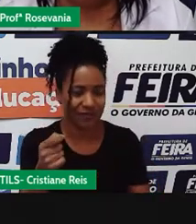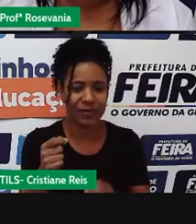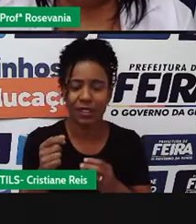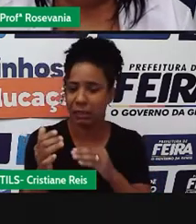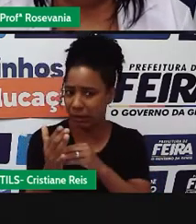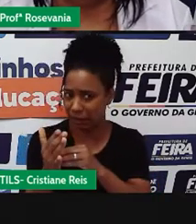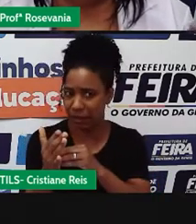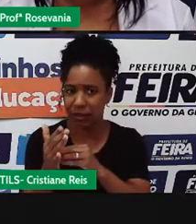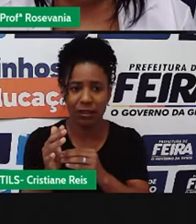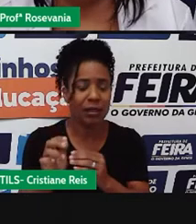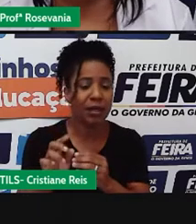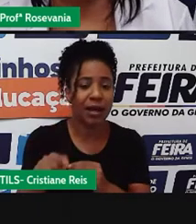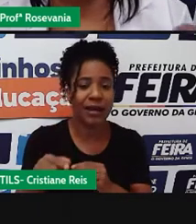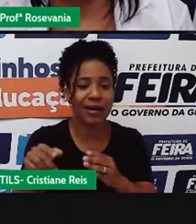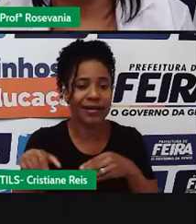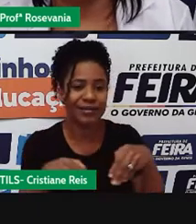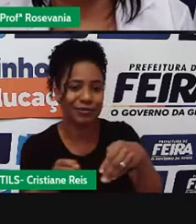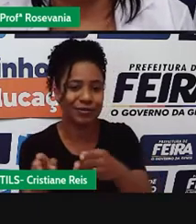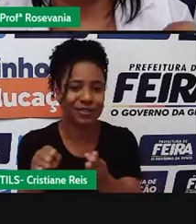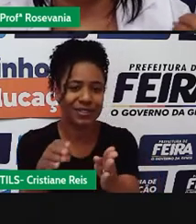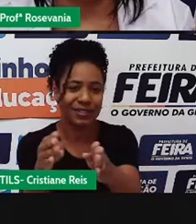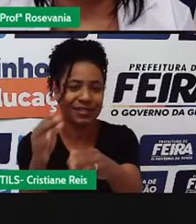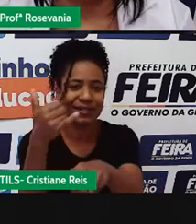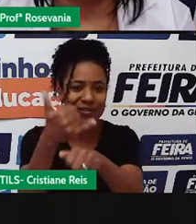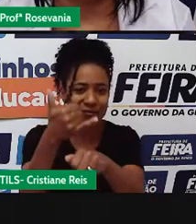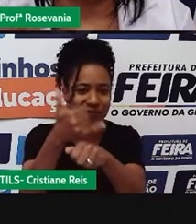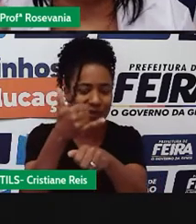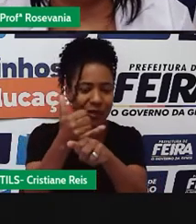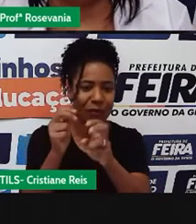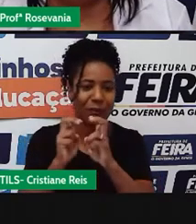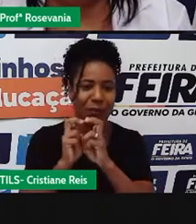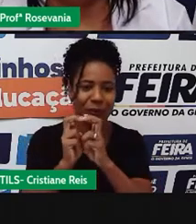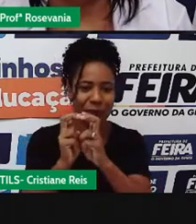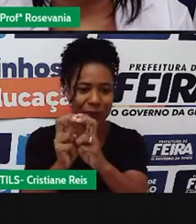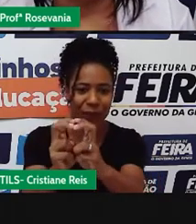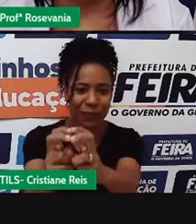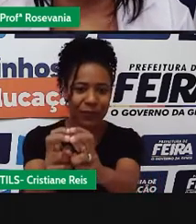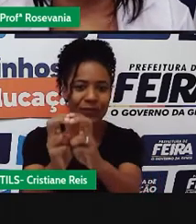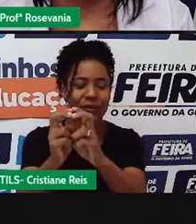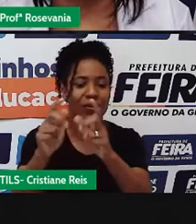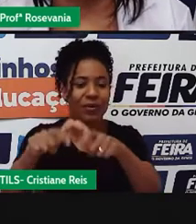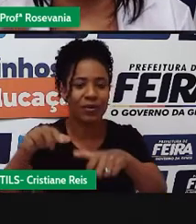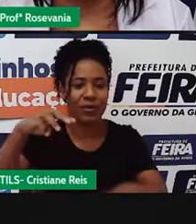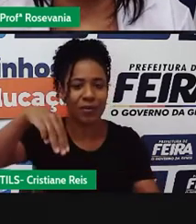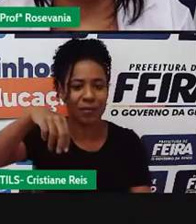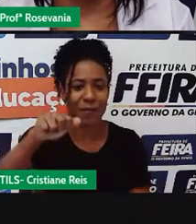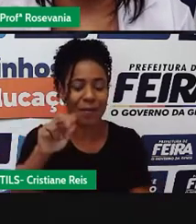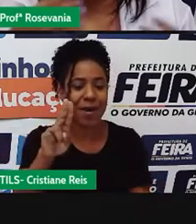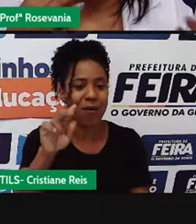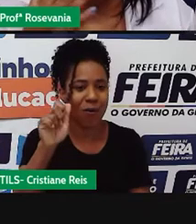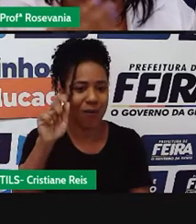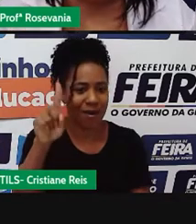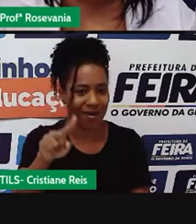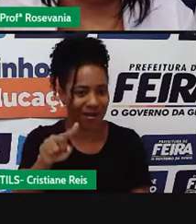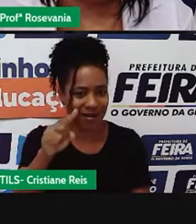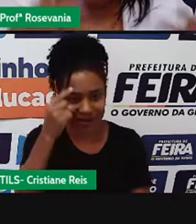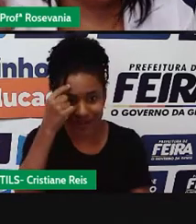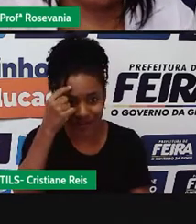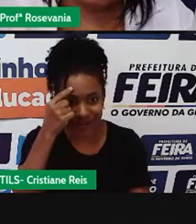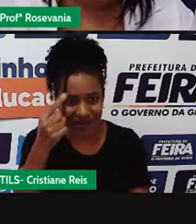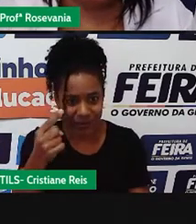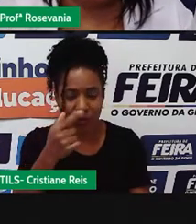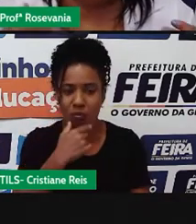né, deu esse nome justamente porque foi em iniciativa privada, né, o Barão Mauá, e ele,